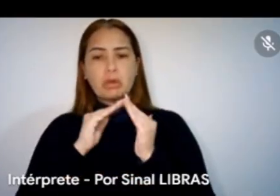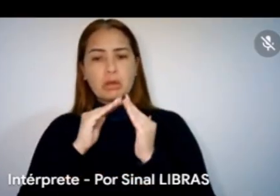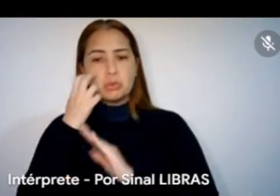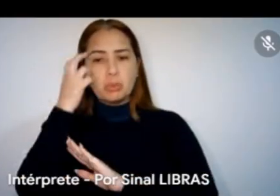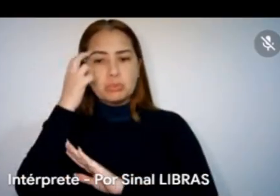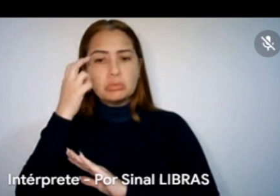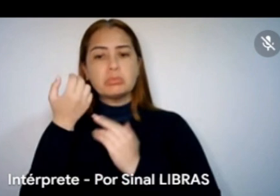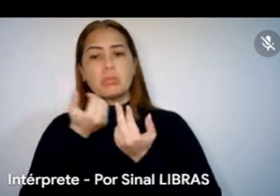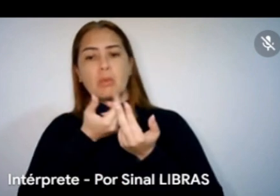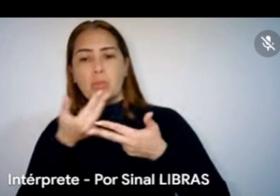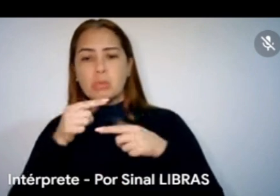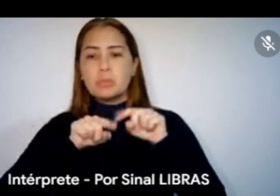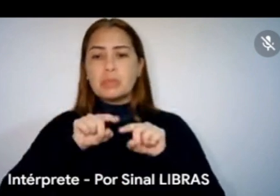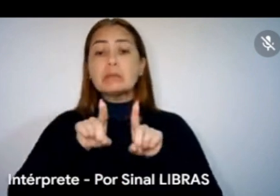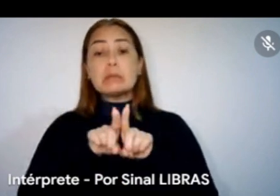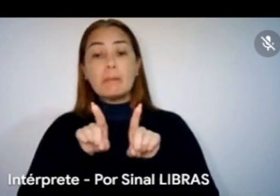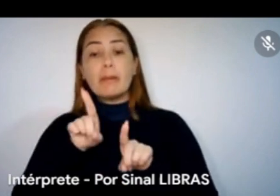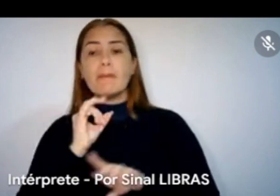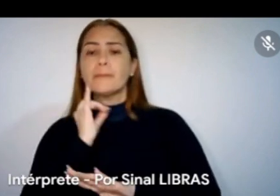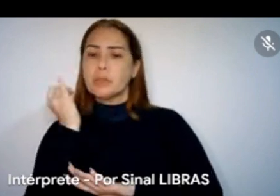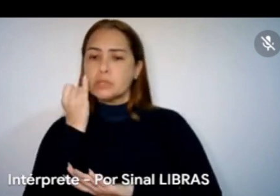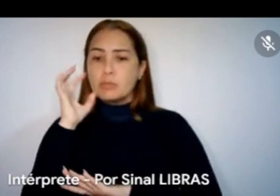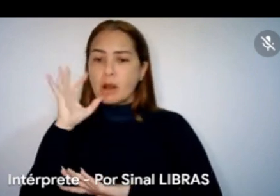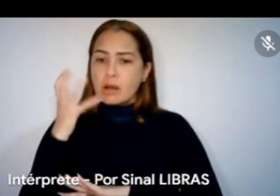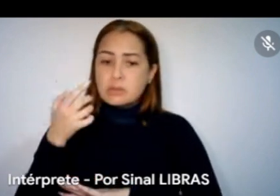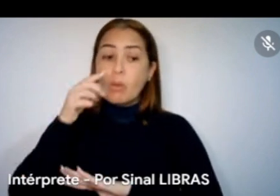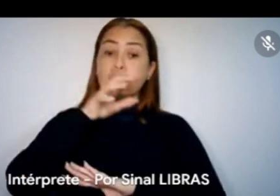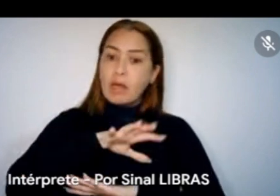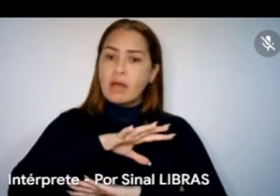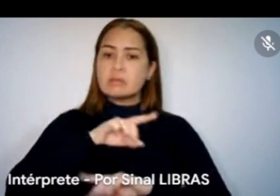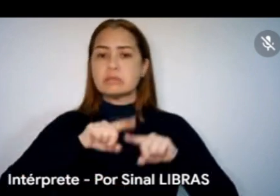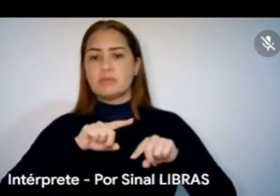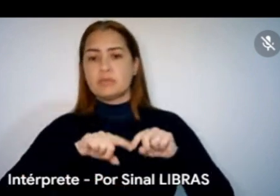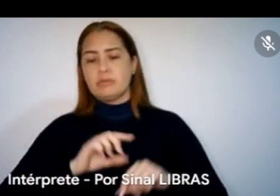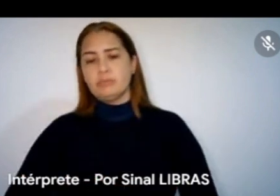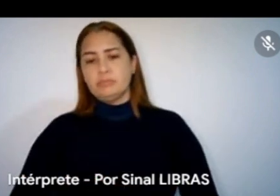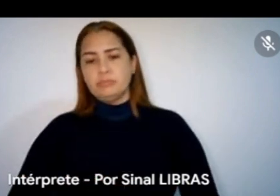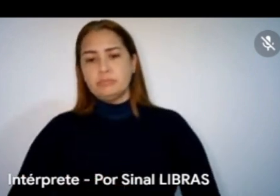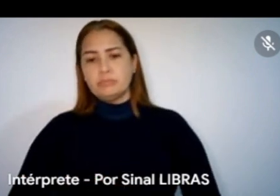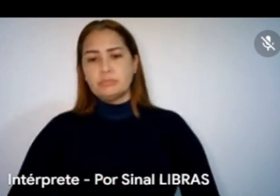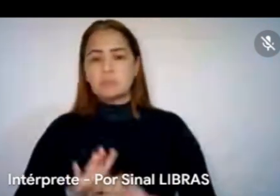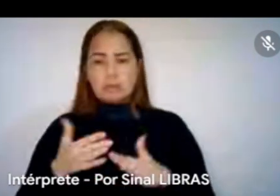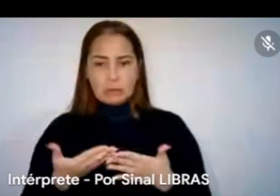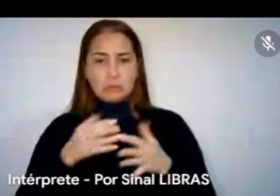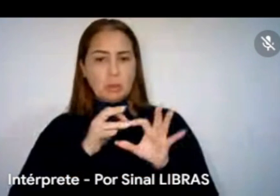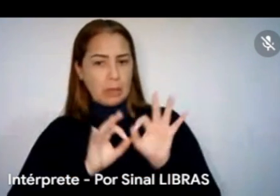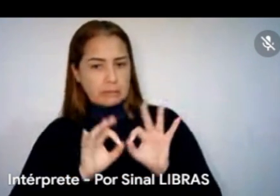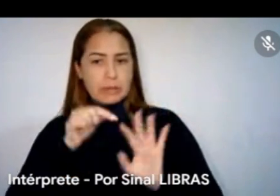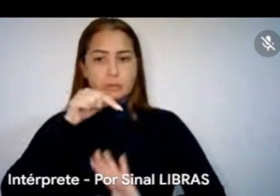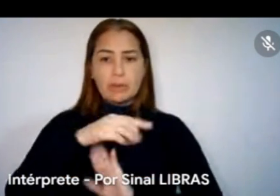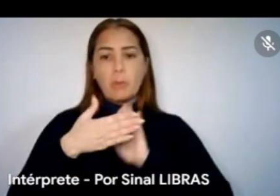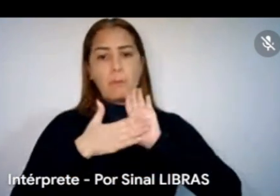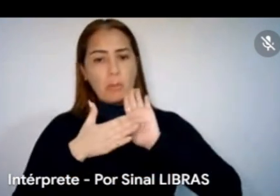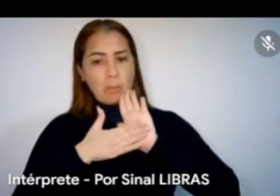são importantes para a realização dessas atividades, né? Então, assim, a gente está elaborando aqui propostas dentro de um